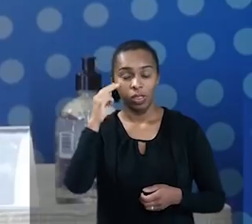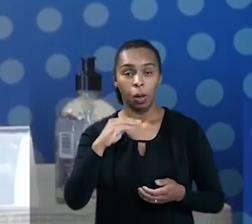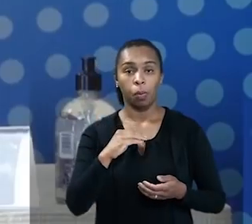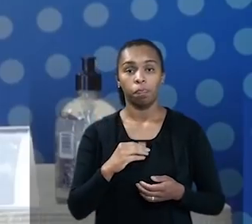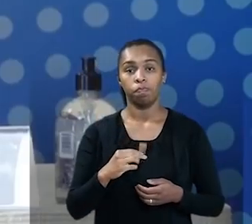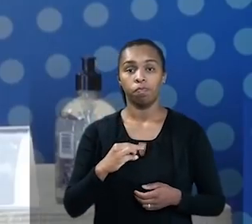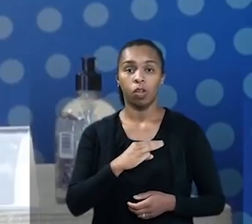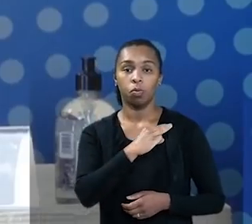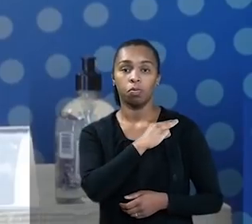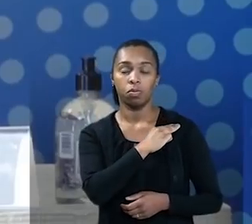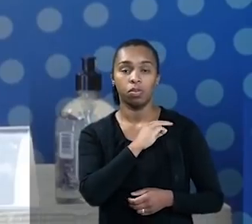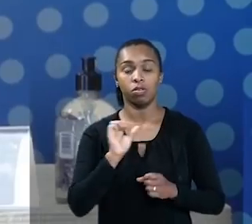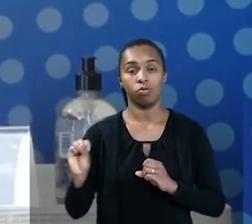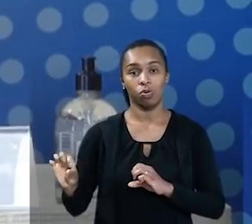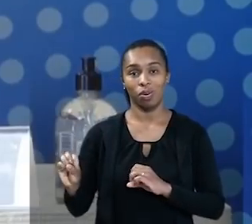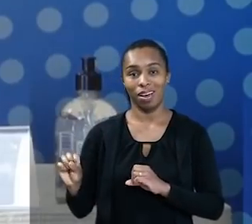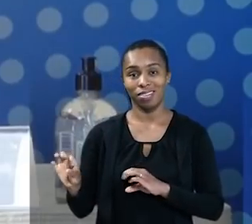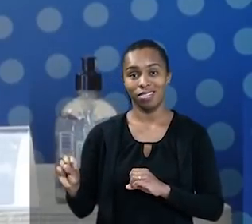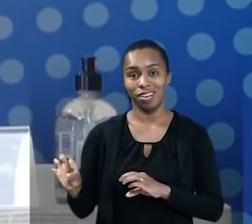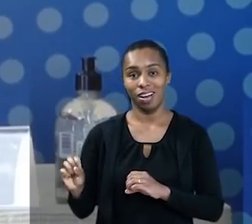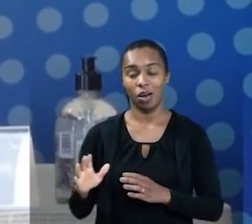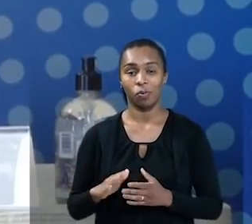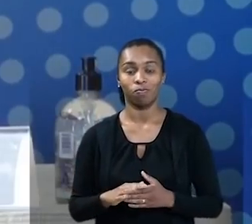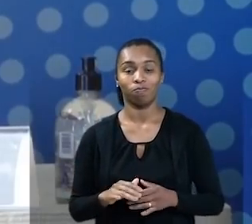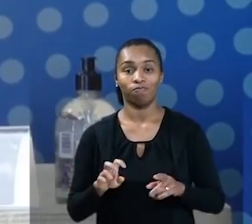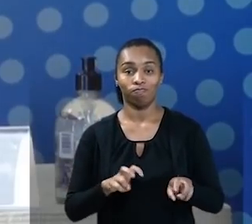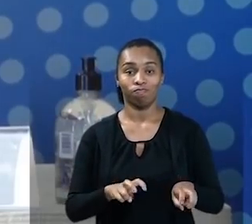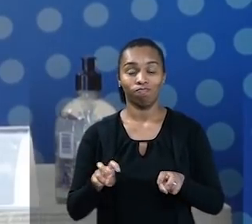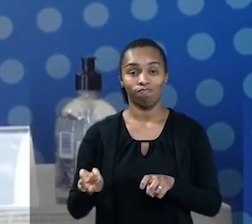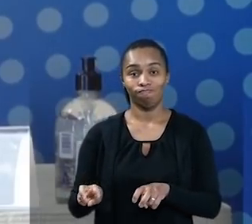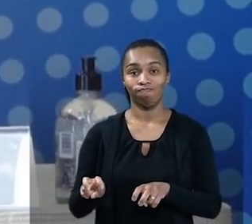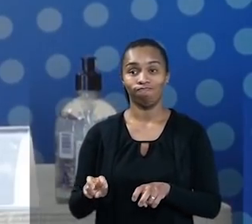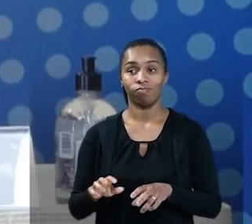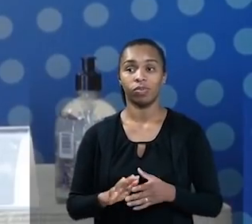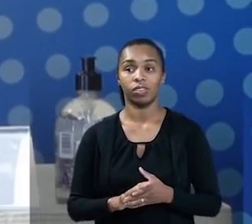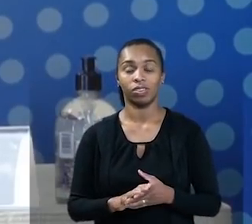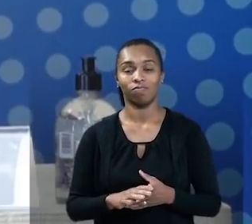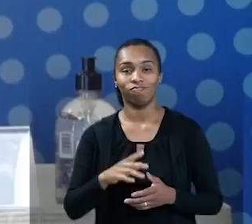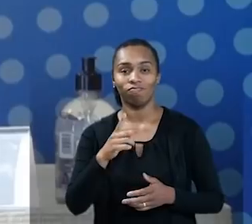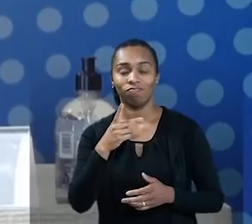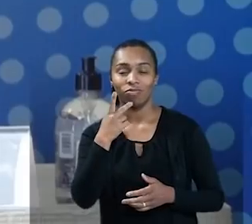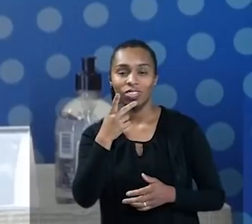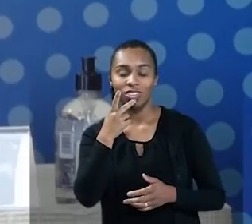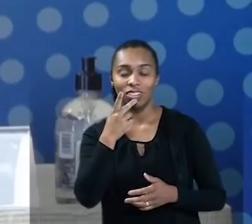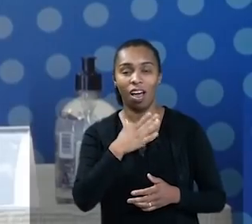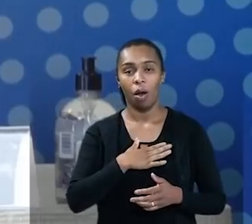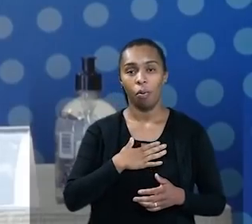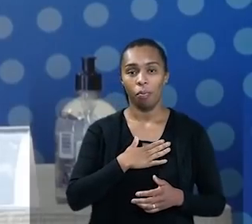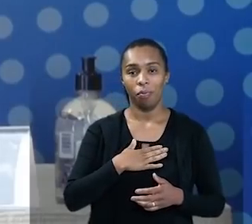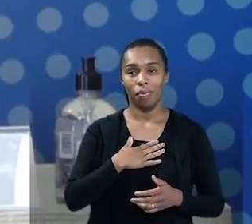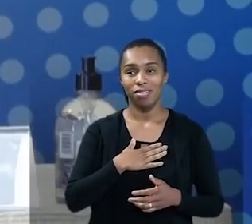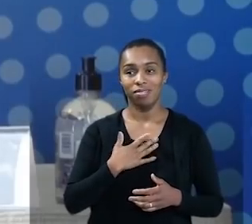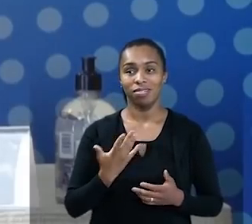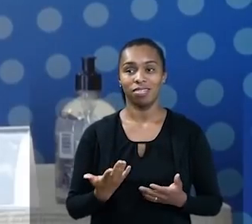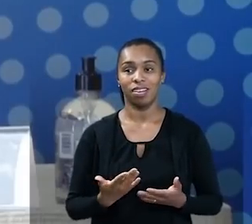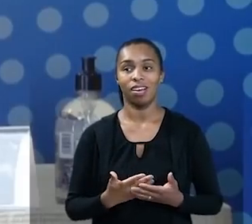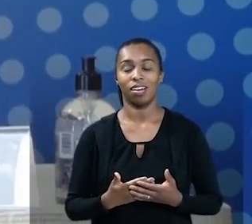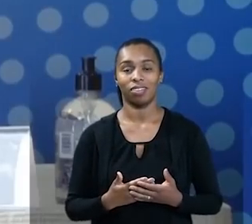ministro da Educação, que nos antecedeu na mesa anterior. Dizer que é com muita satisfação que nós